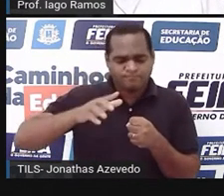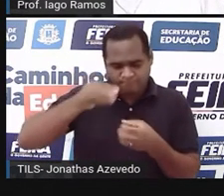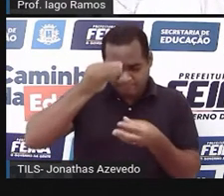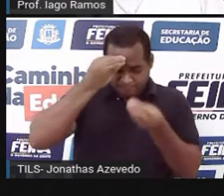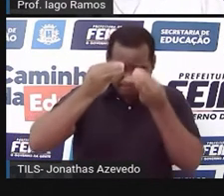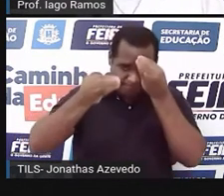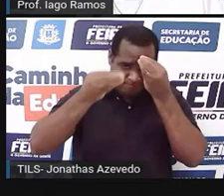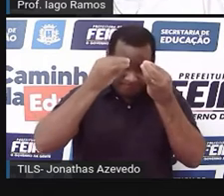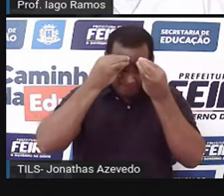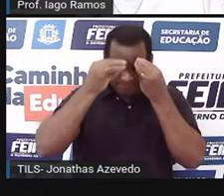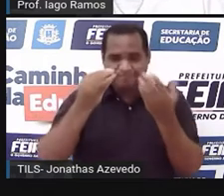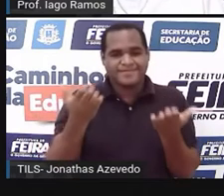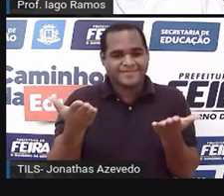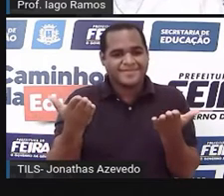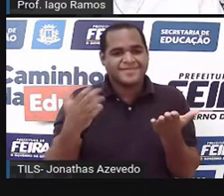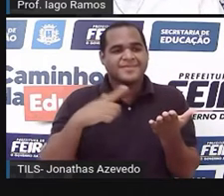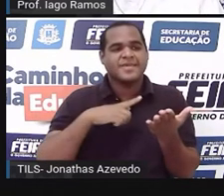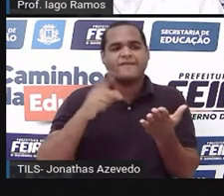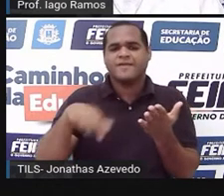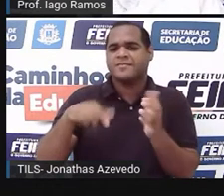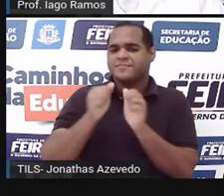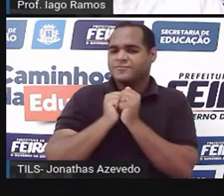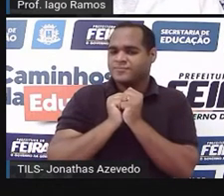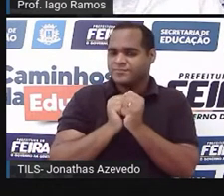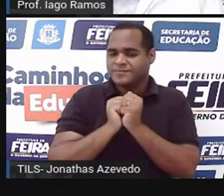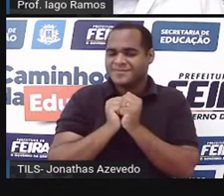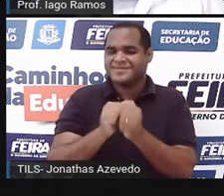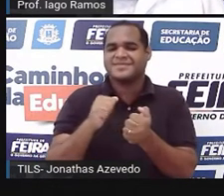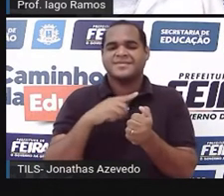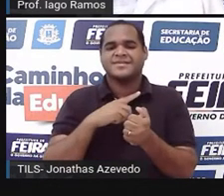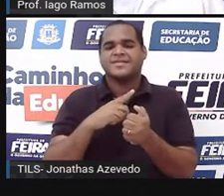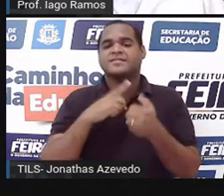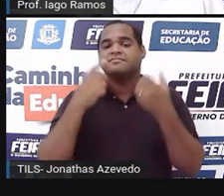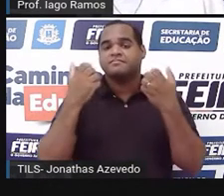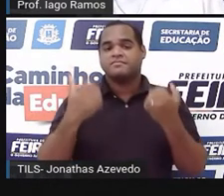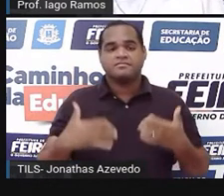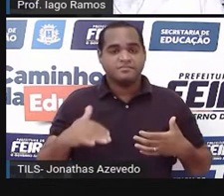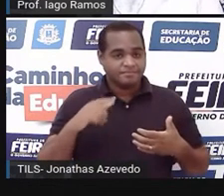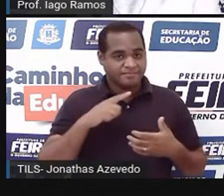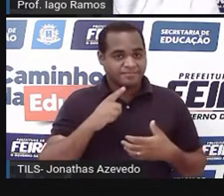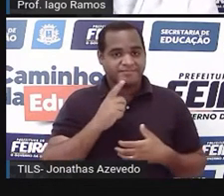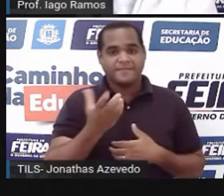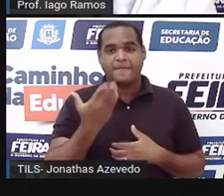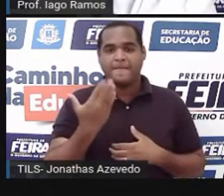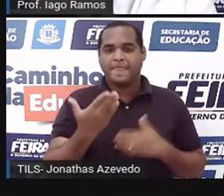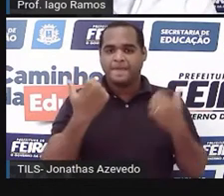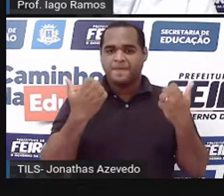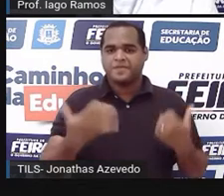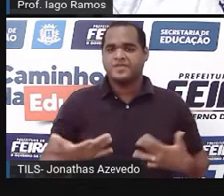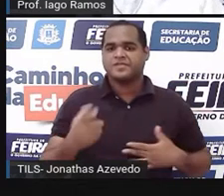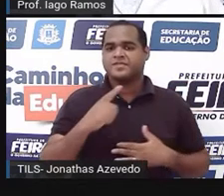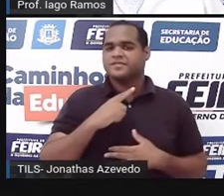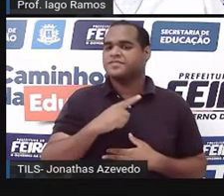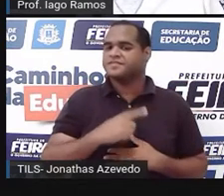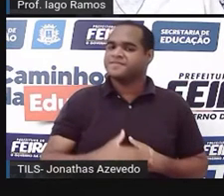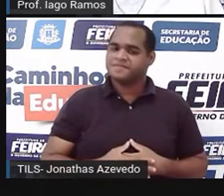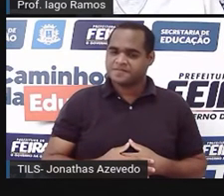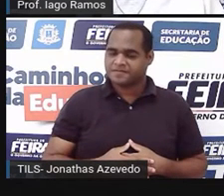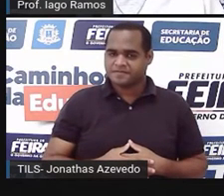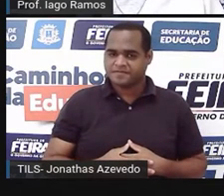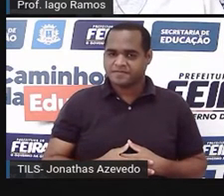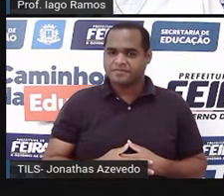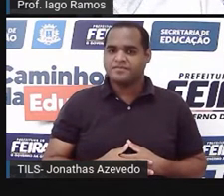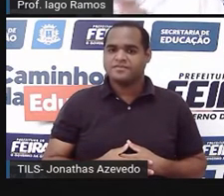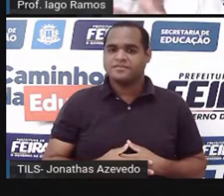Então, vamos juntos. Vem comigo, olha só. Vamos lá. Tem aqui um